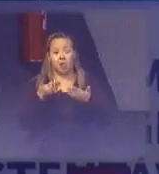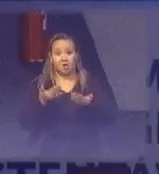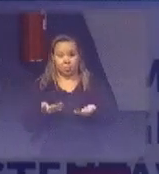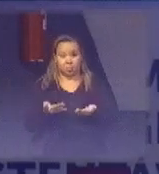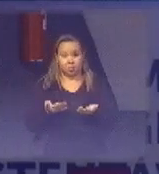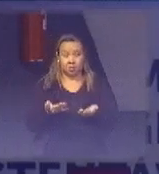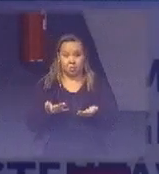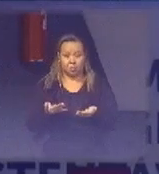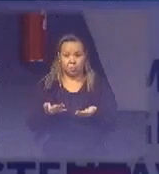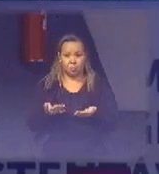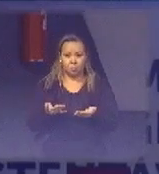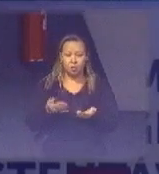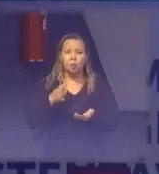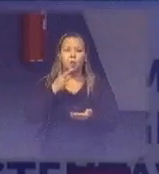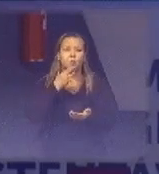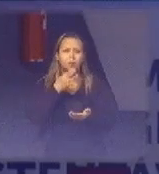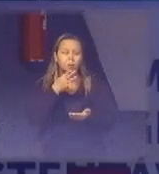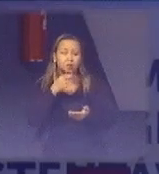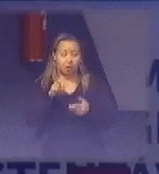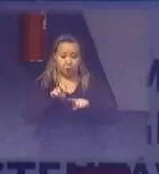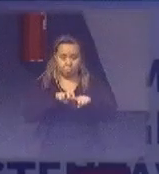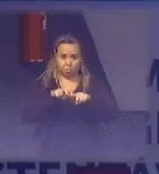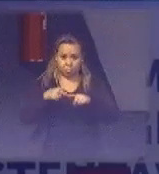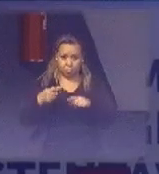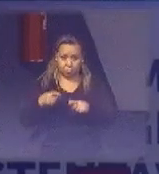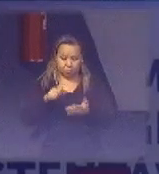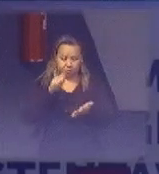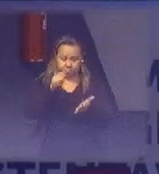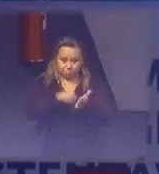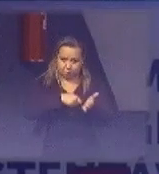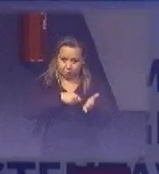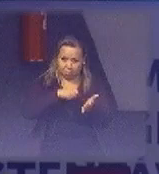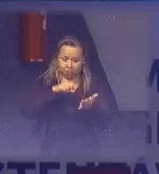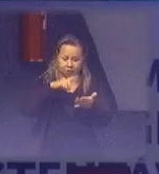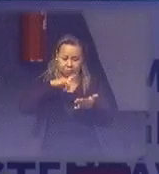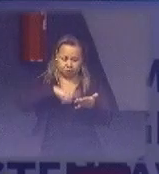com isso, nós assinamos o convênio em novembro do ano passado.